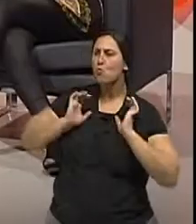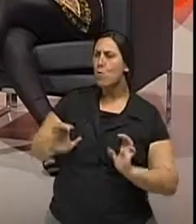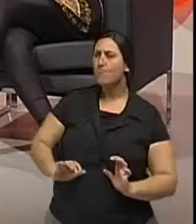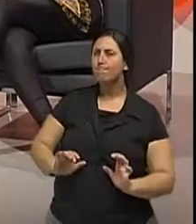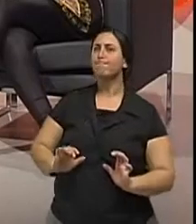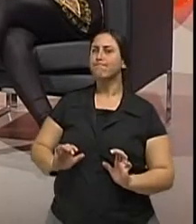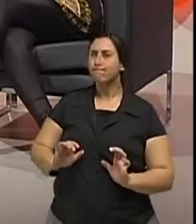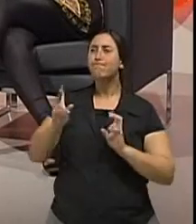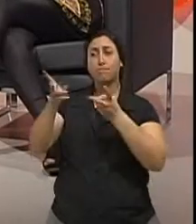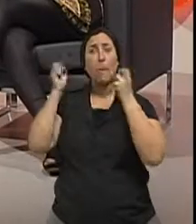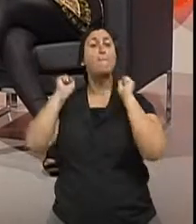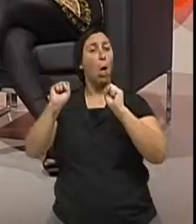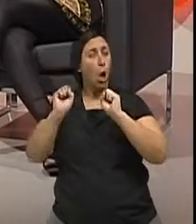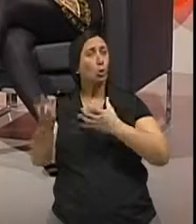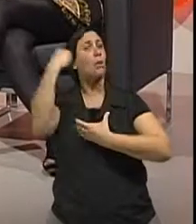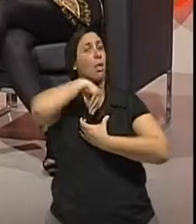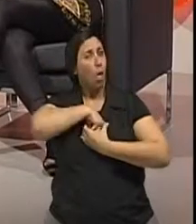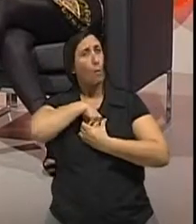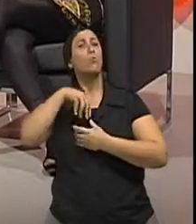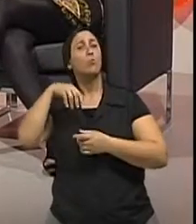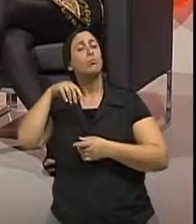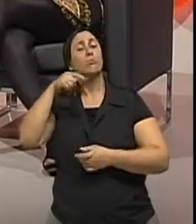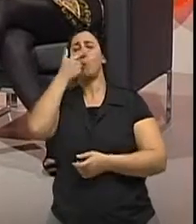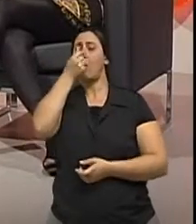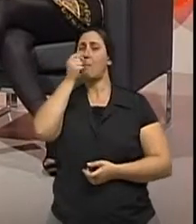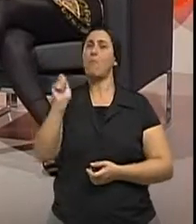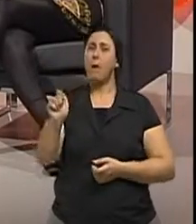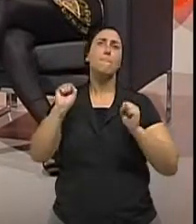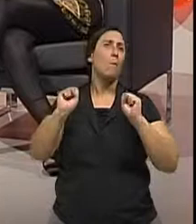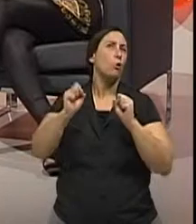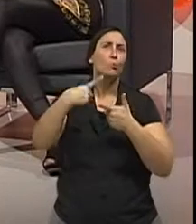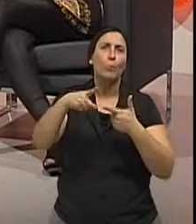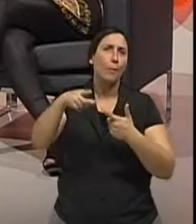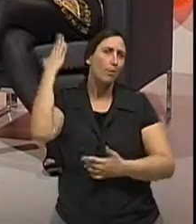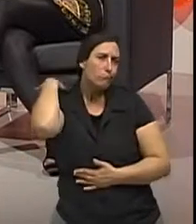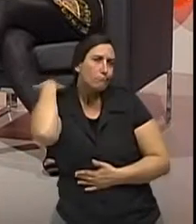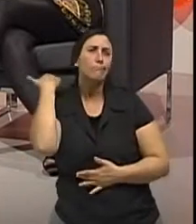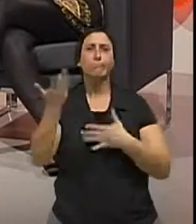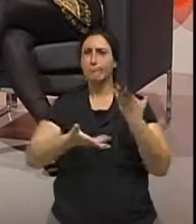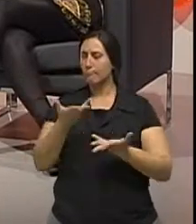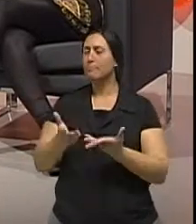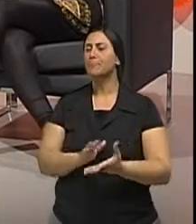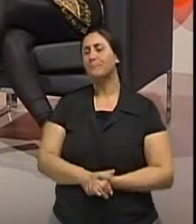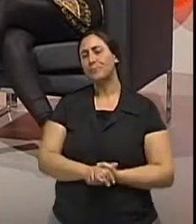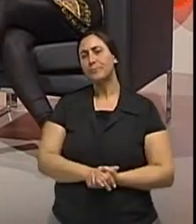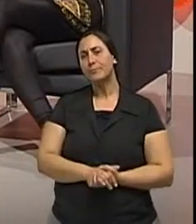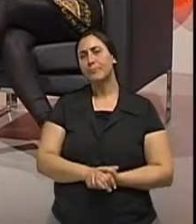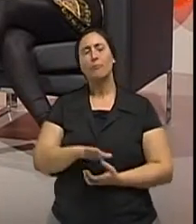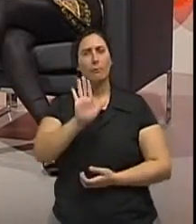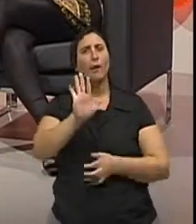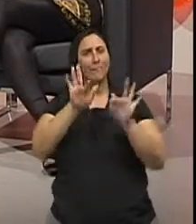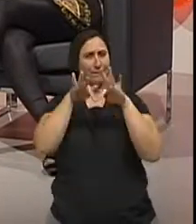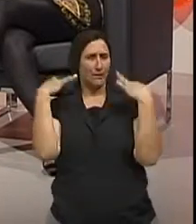infecção no corpo. infecção no corpo, principalmente, uma infecção pulmonar. Tá. E me diga o seguinte, doutor, a questão familiar,